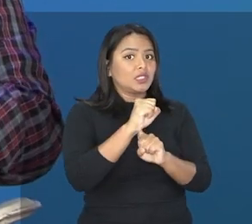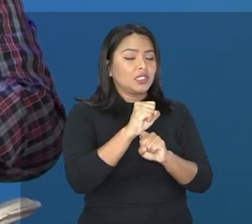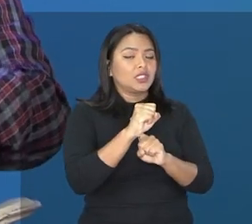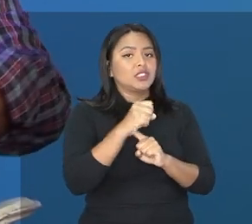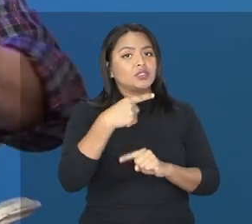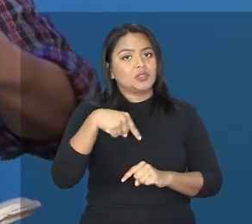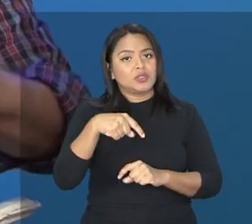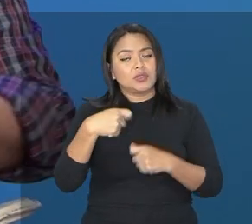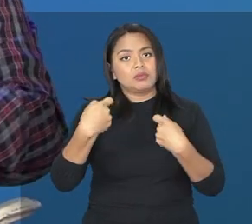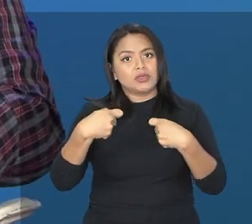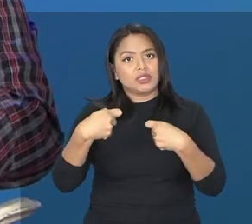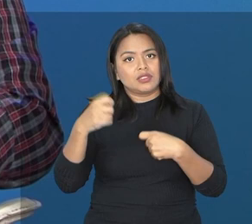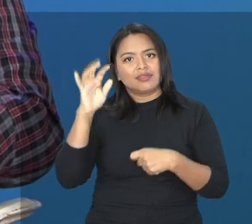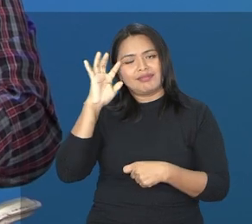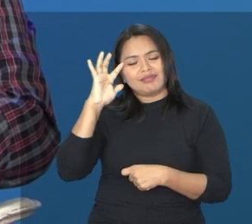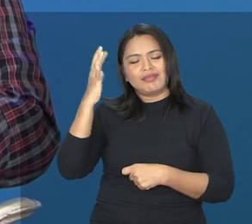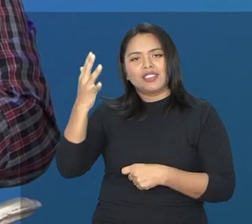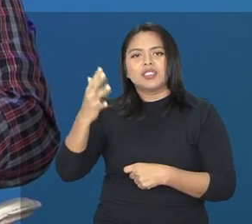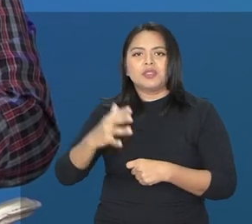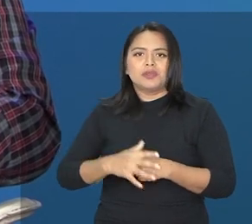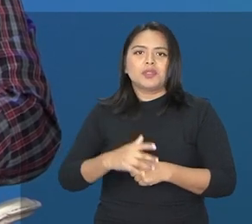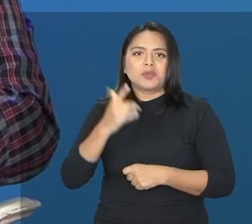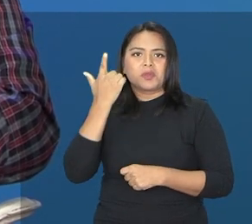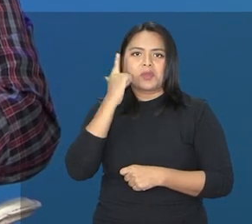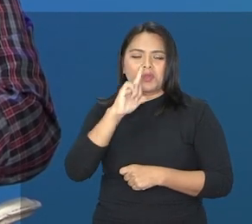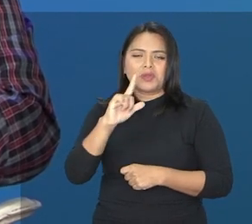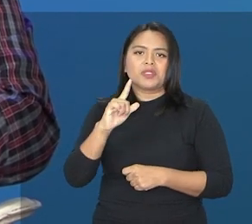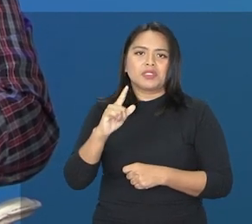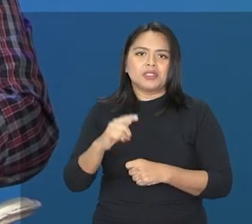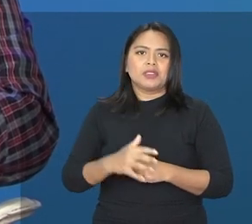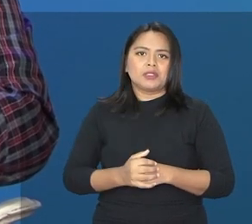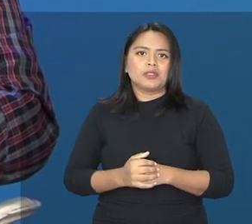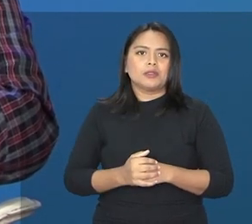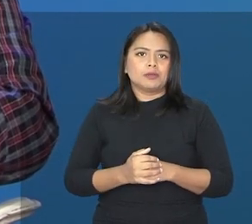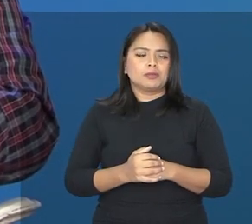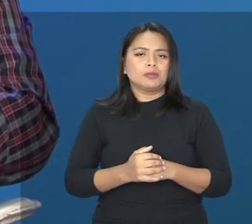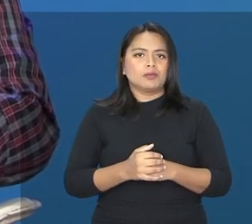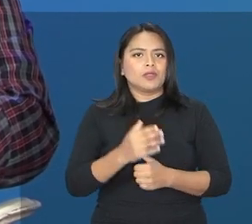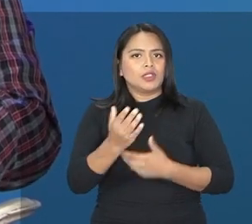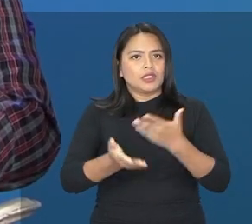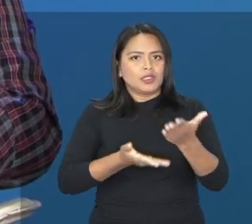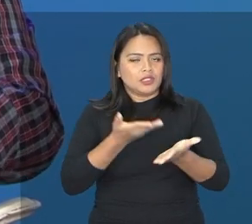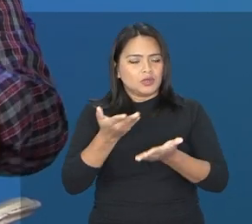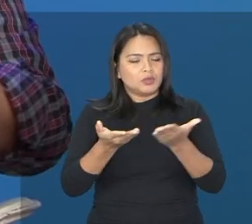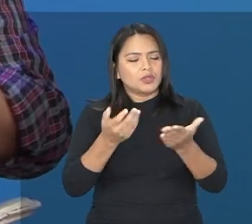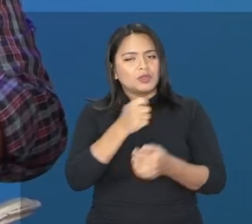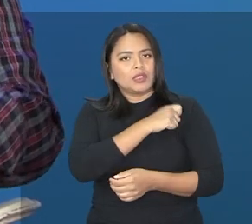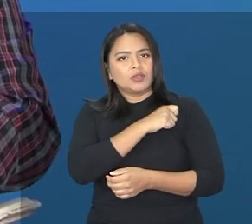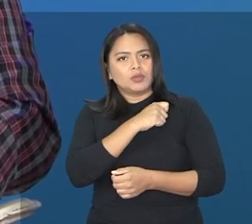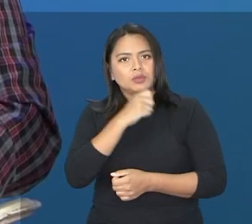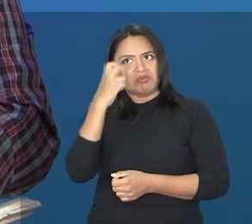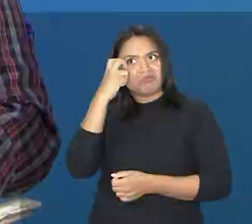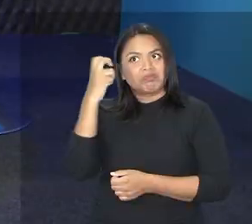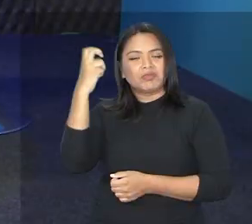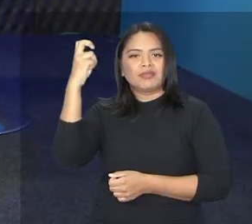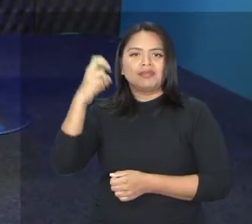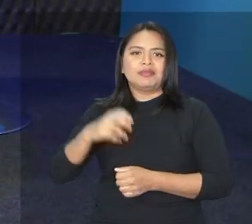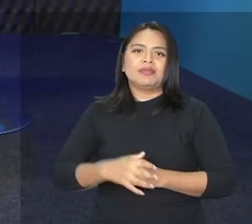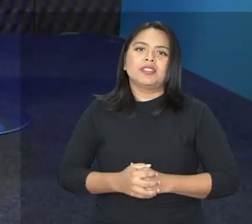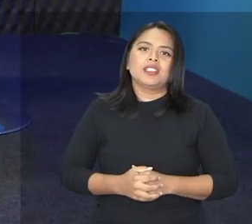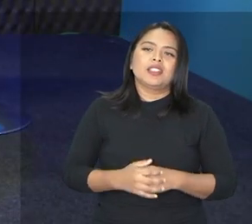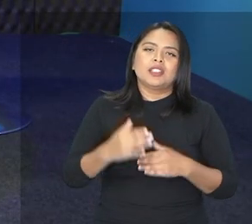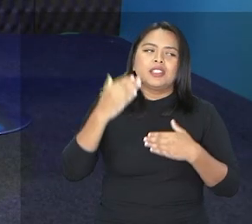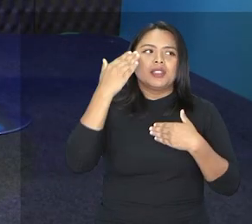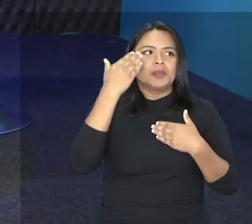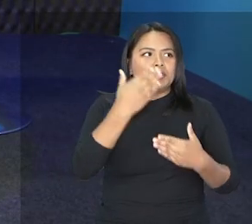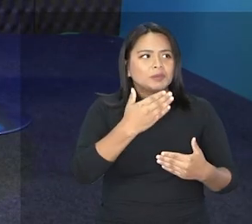nós precisamos, em comum acordo, encontrarmos uma solução para alcançar também esses alunos de alto desempenho. Muito